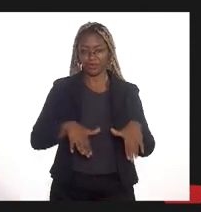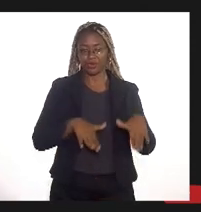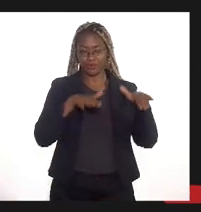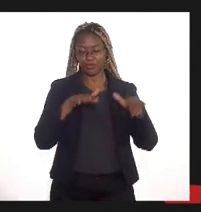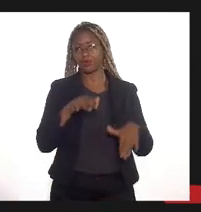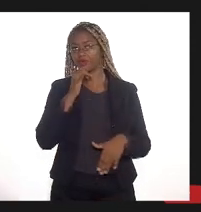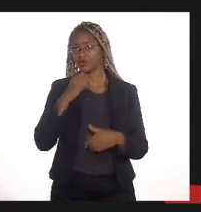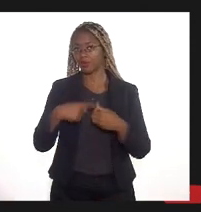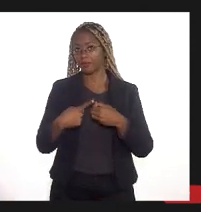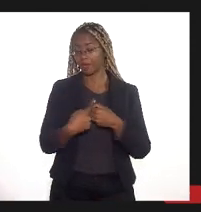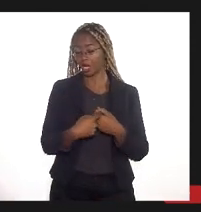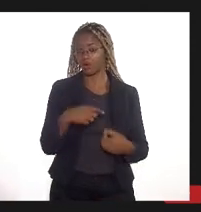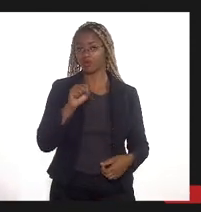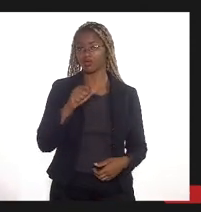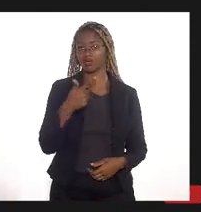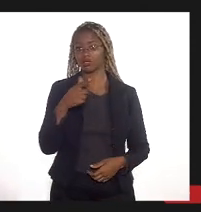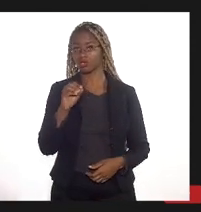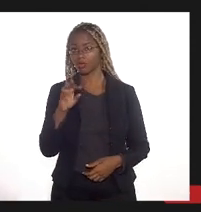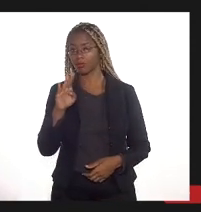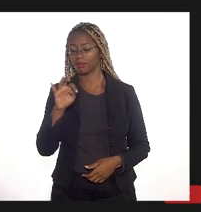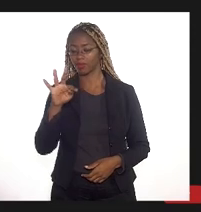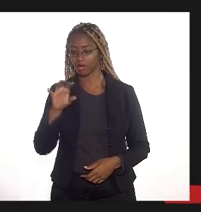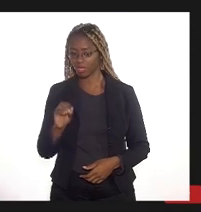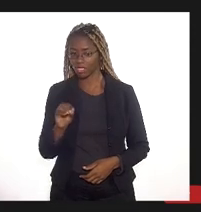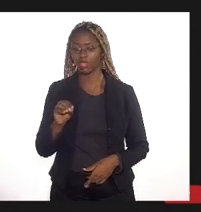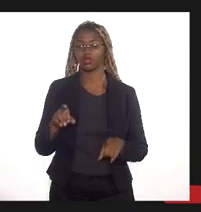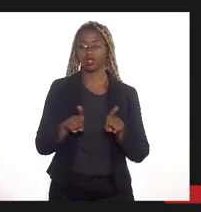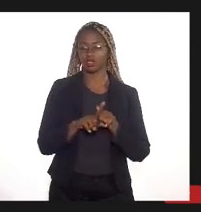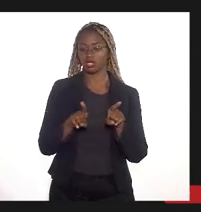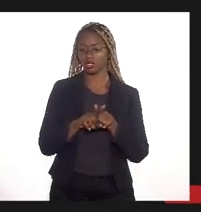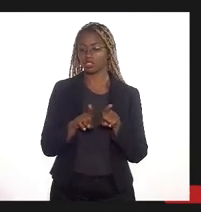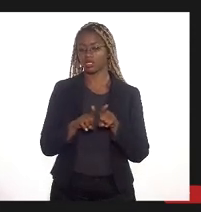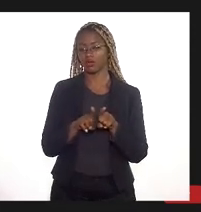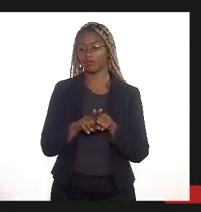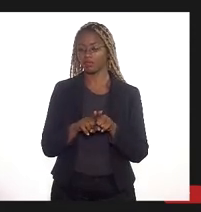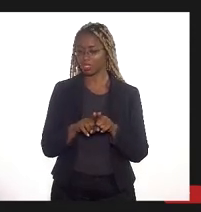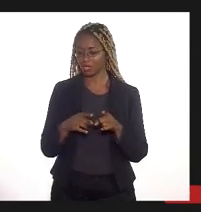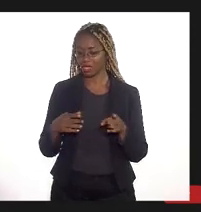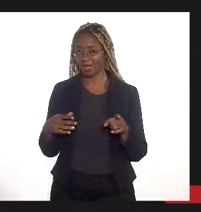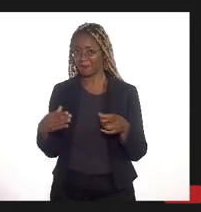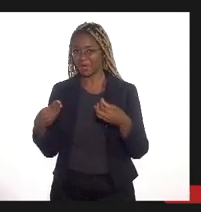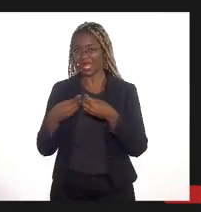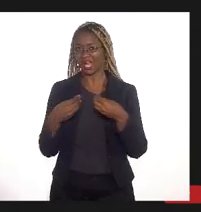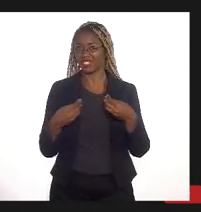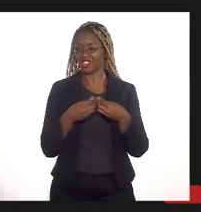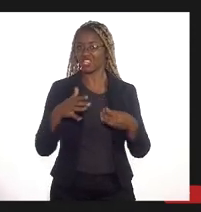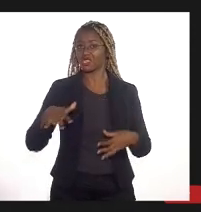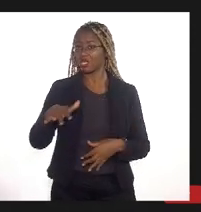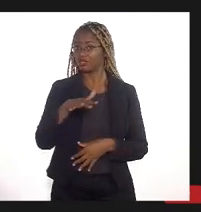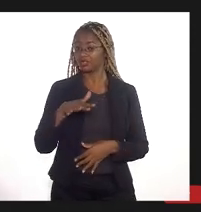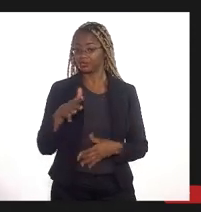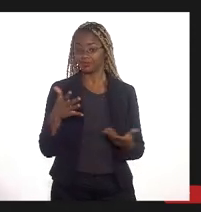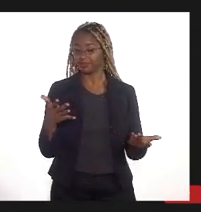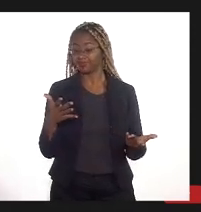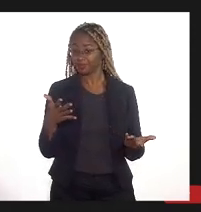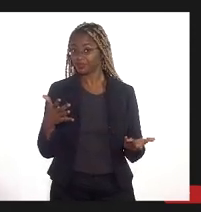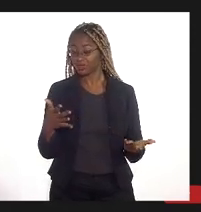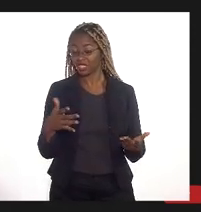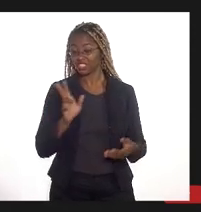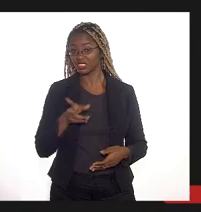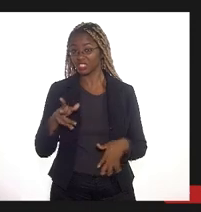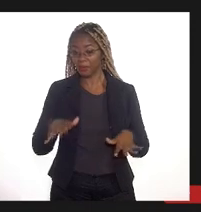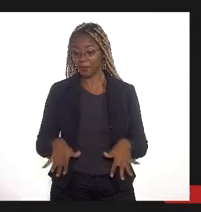de São Bento os bairros que dão que são ali limítrofes daquela região são regiões extremamente